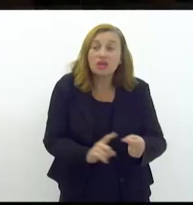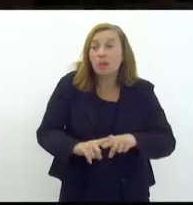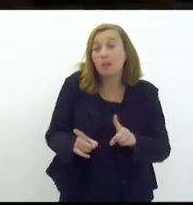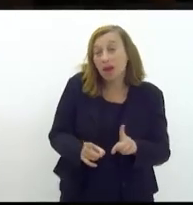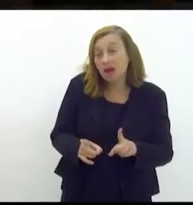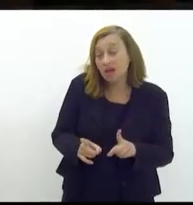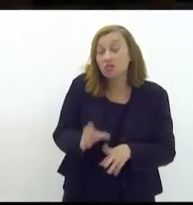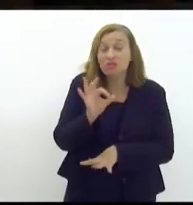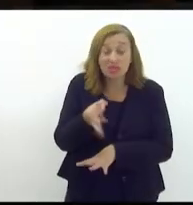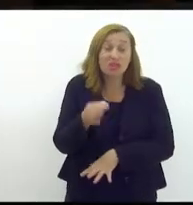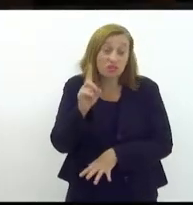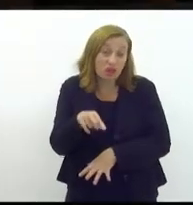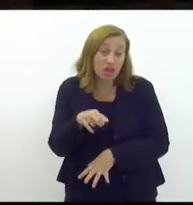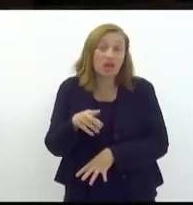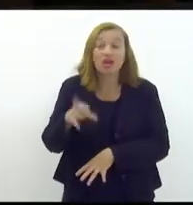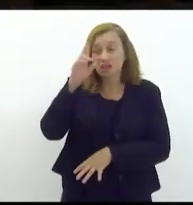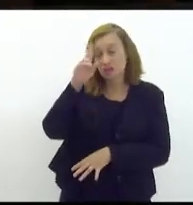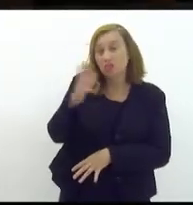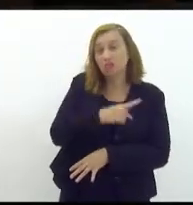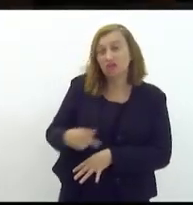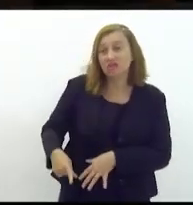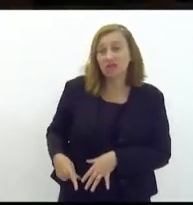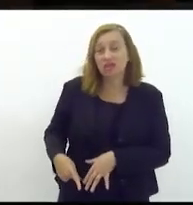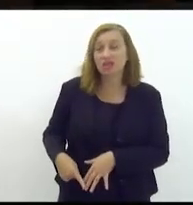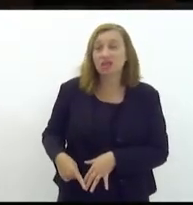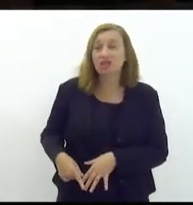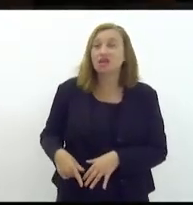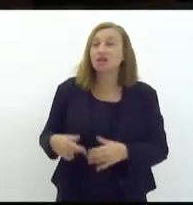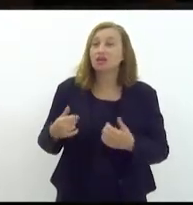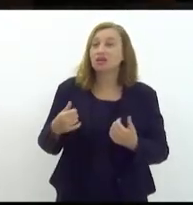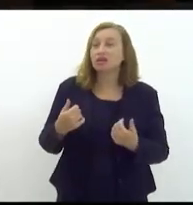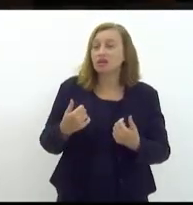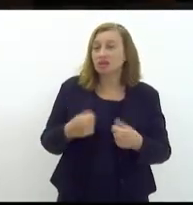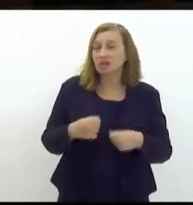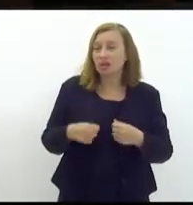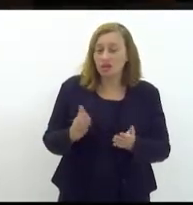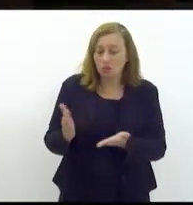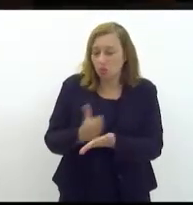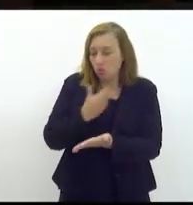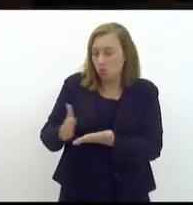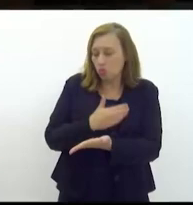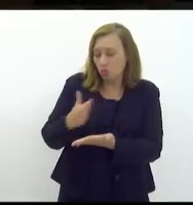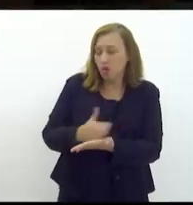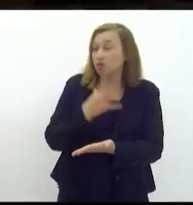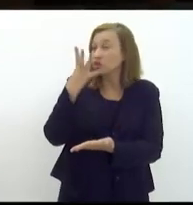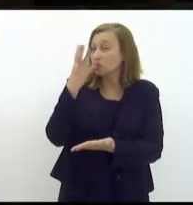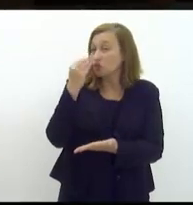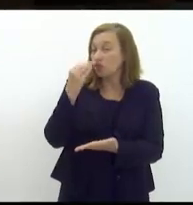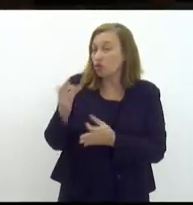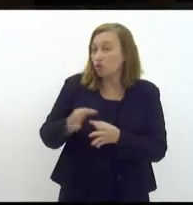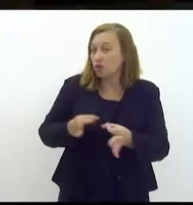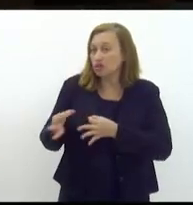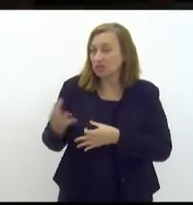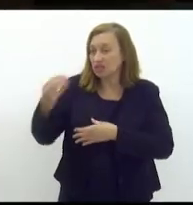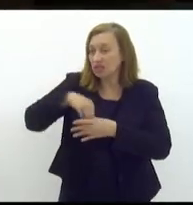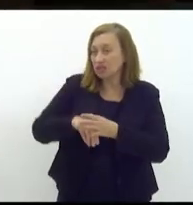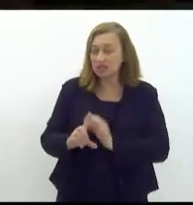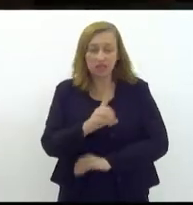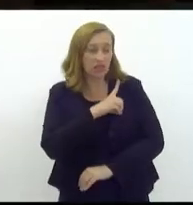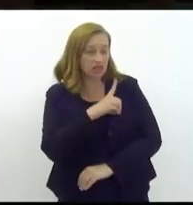o fato é senhor presidente que a gente tem um álbum de fotografias organizados dentro das